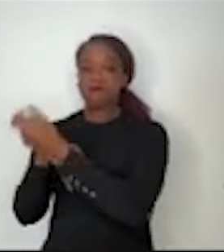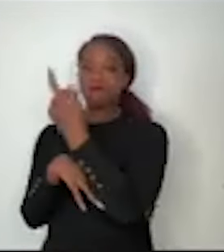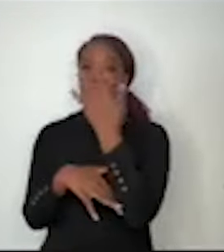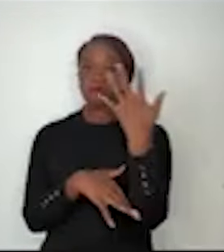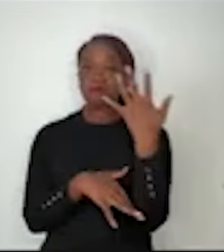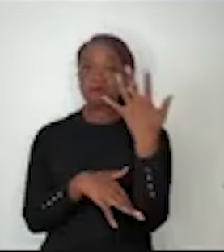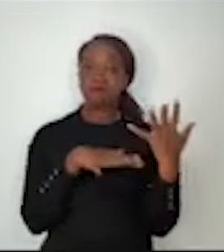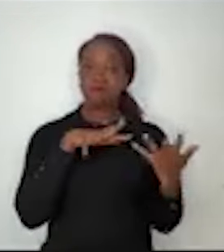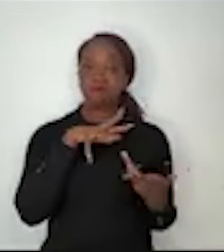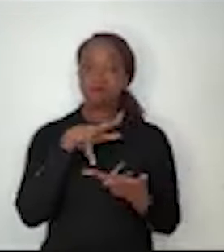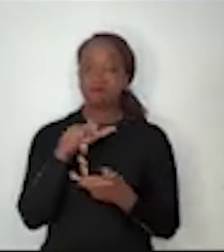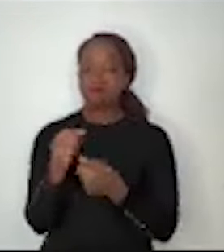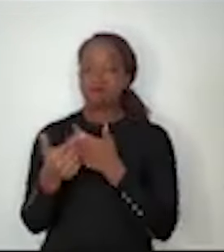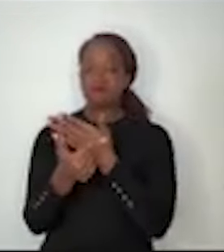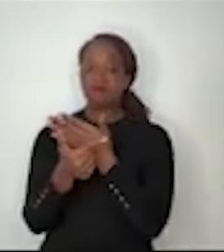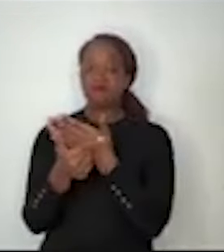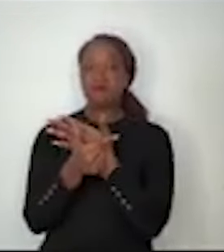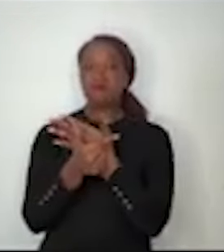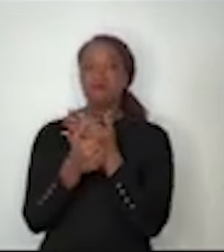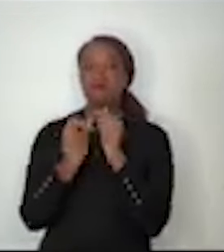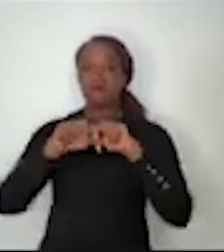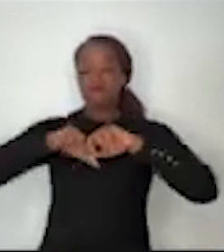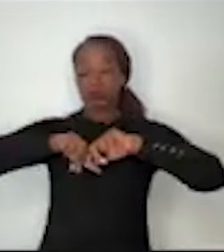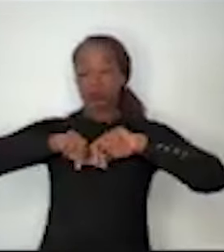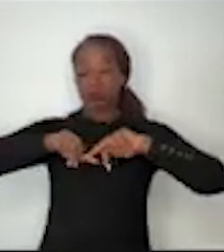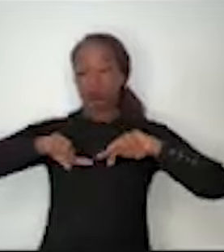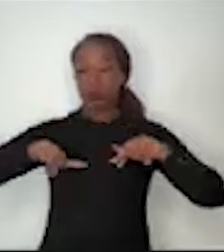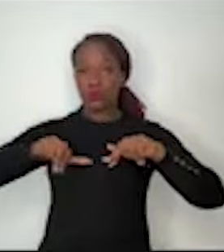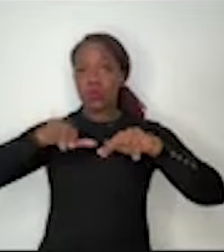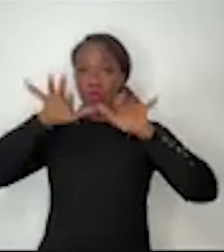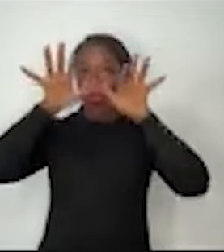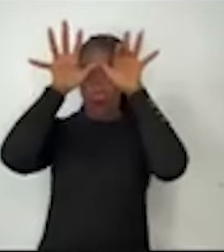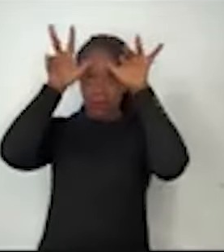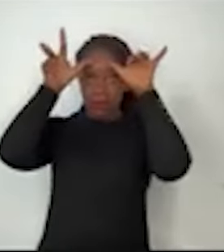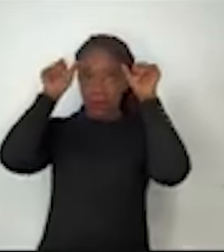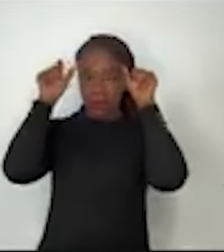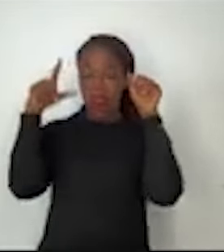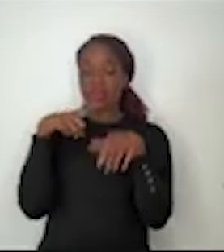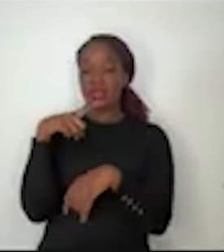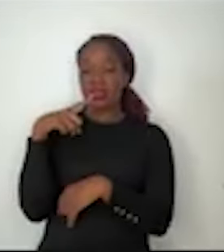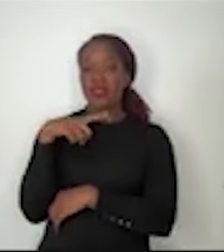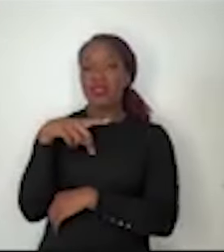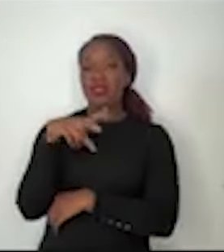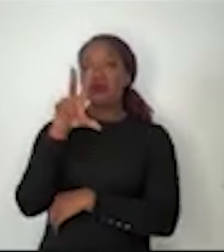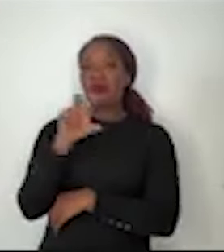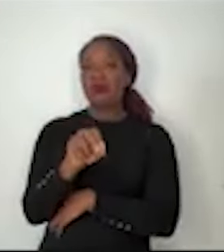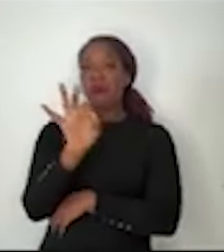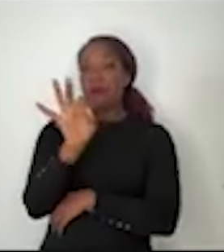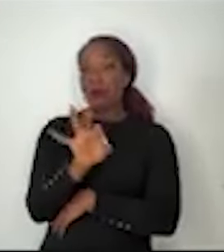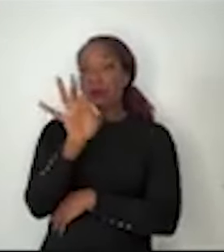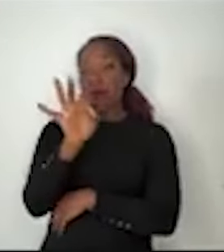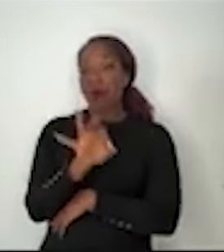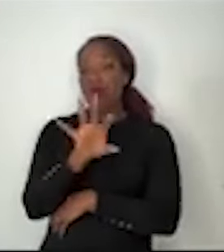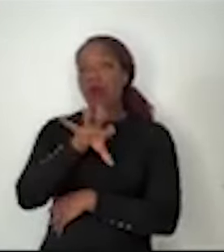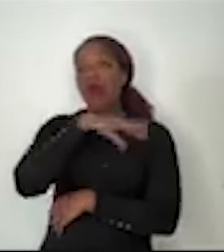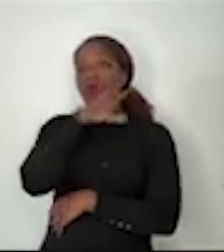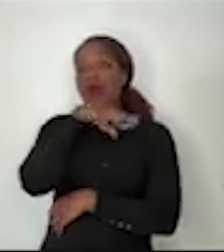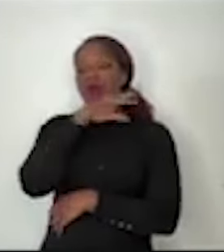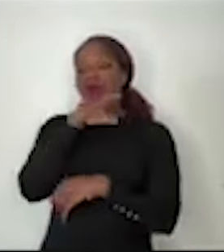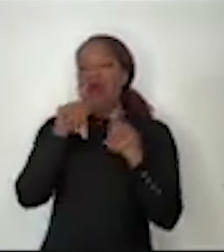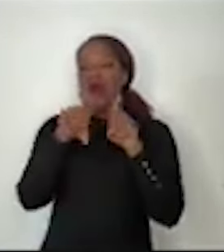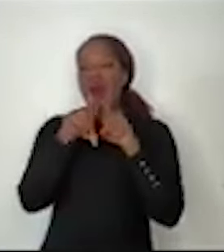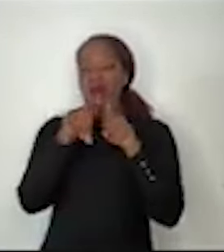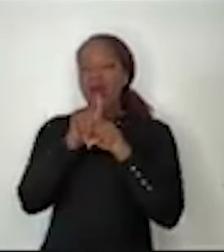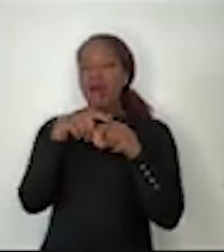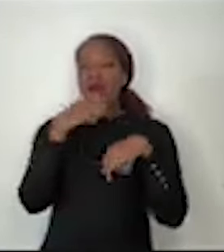biodiversidade. A Amazônia tem cerca de 50% da fauna e da flora do mundo, e, portanto,